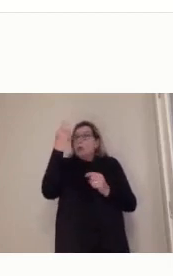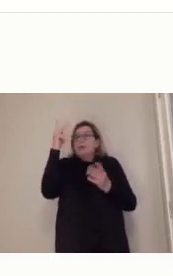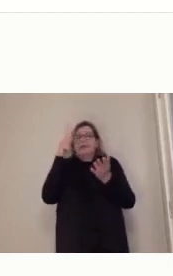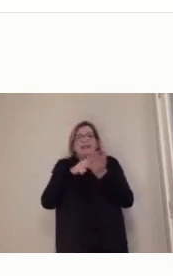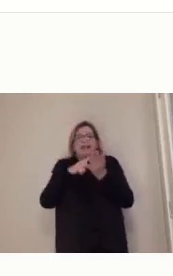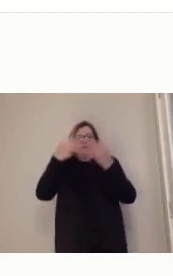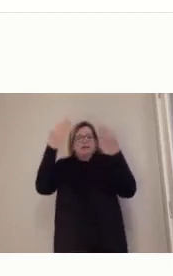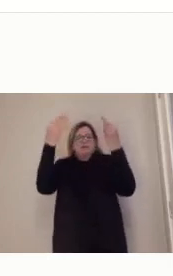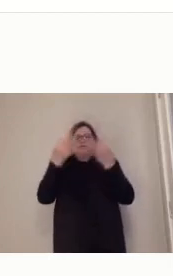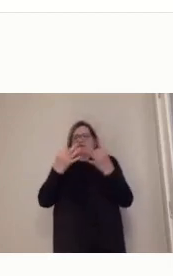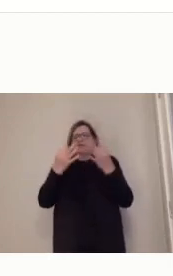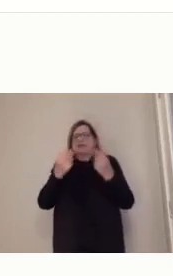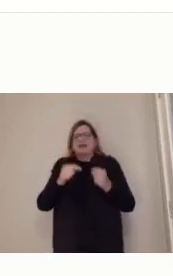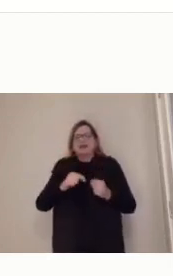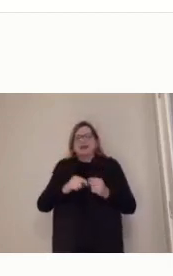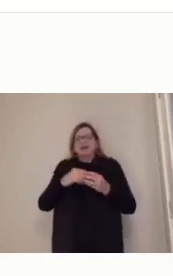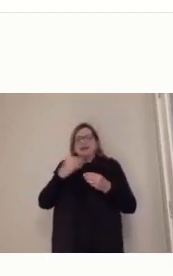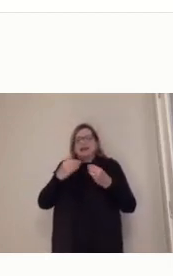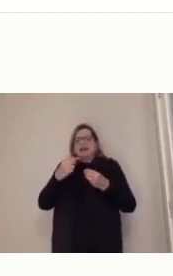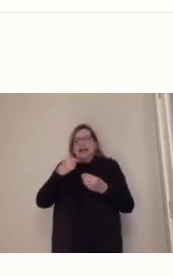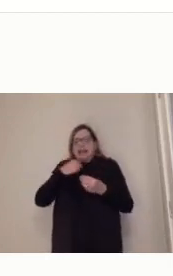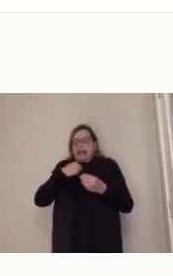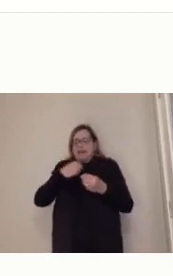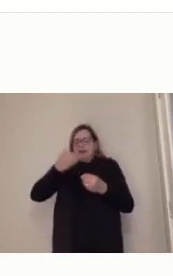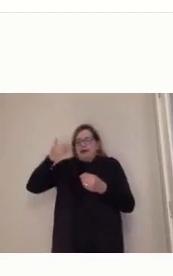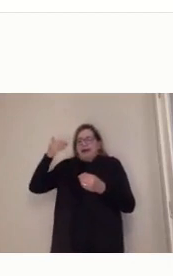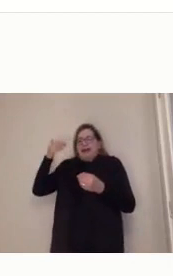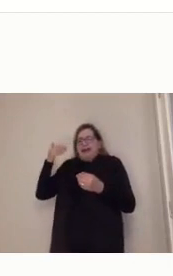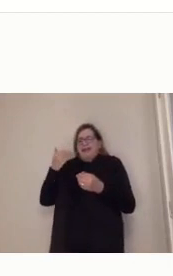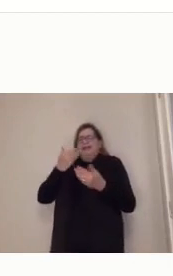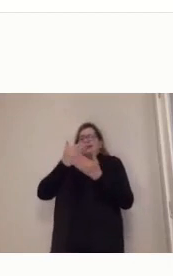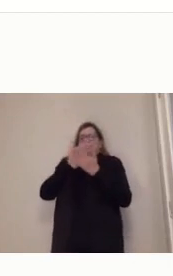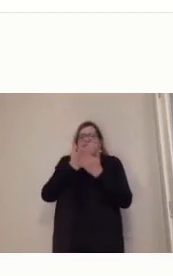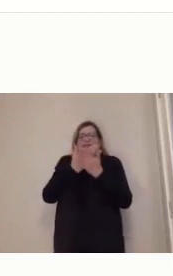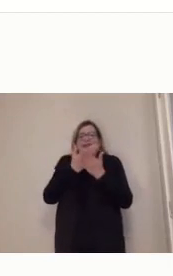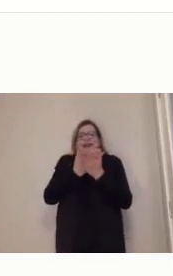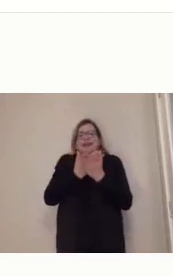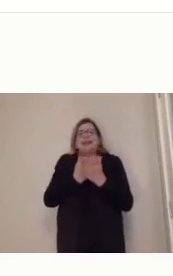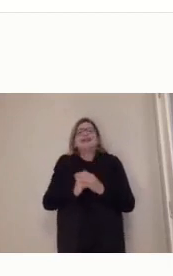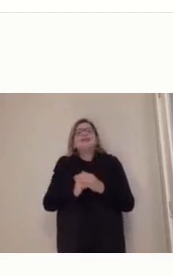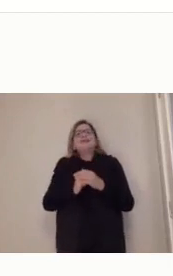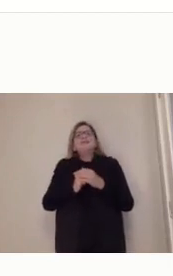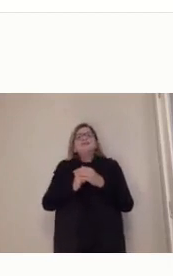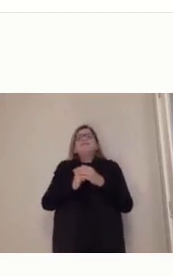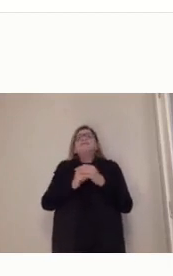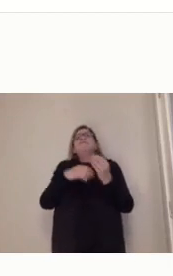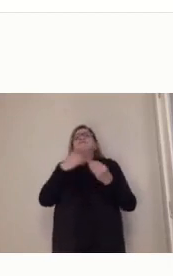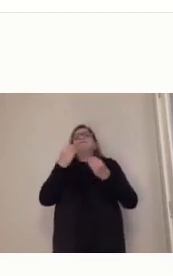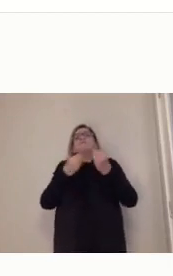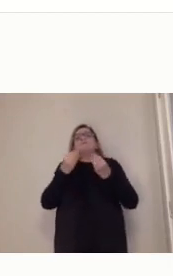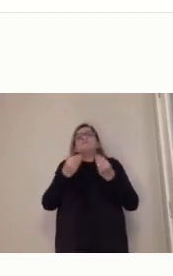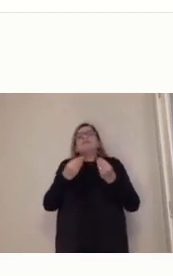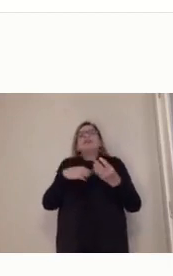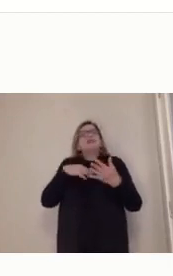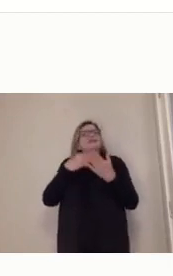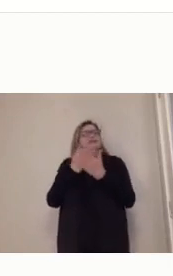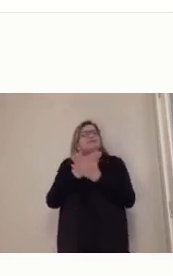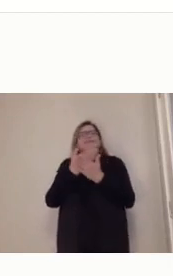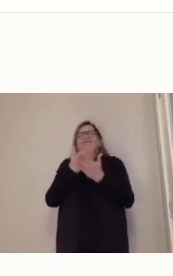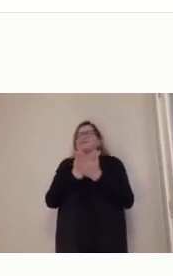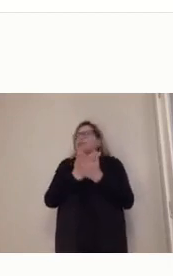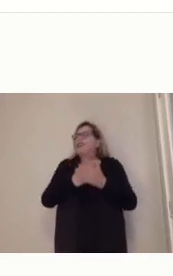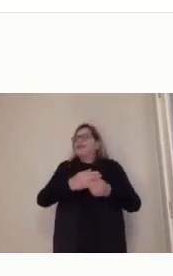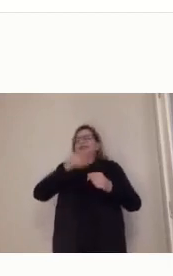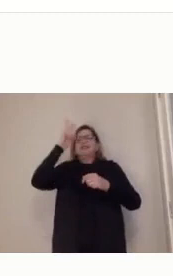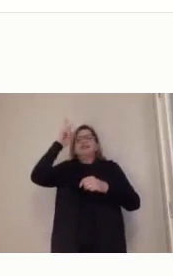é, eu sou de uma geração talvez muito mais antiga do que a de vocês, em que a gente estudava determinadas questões e elas